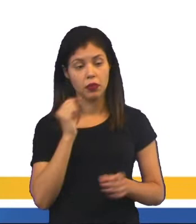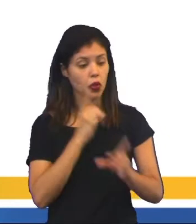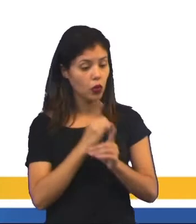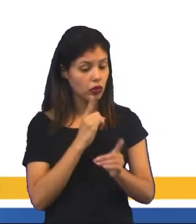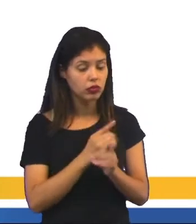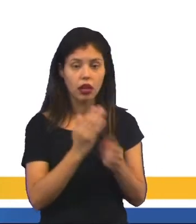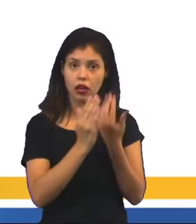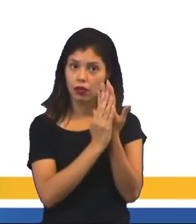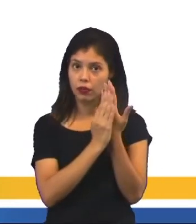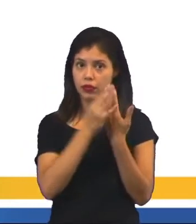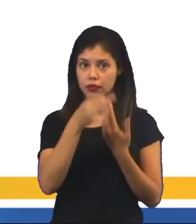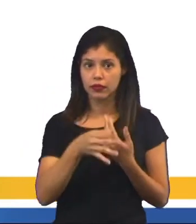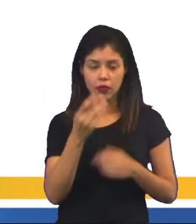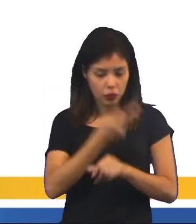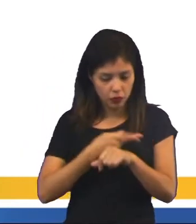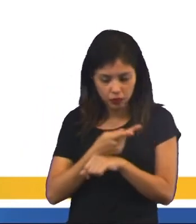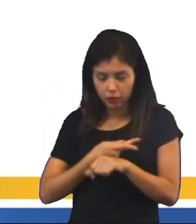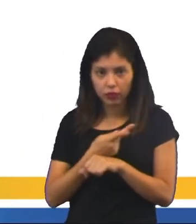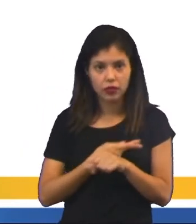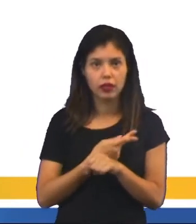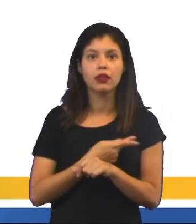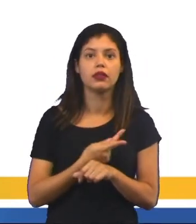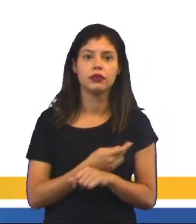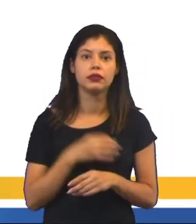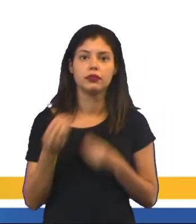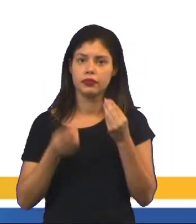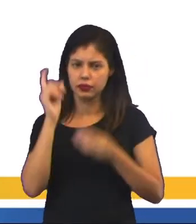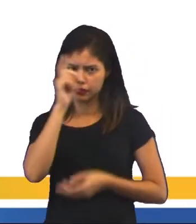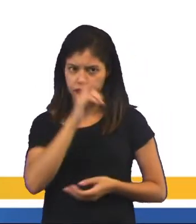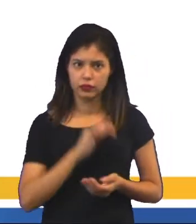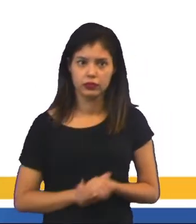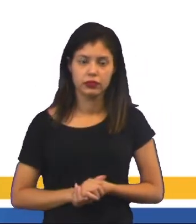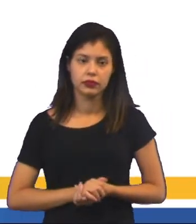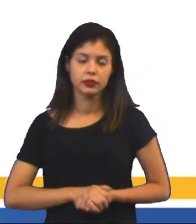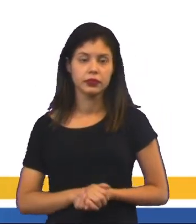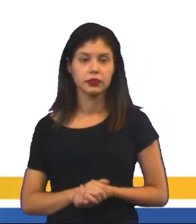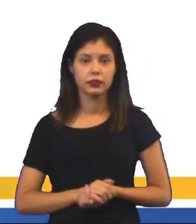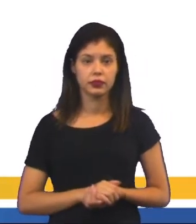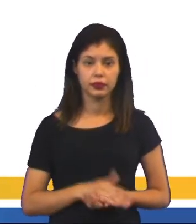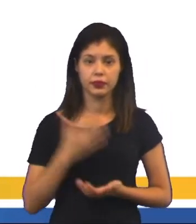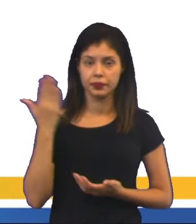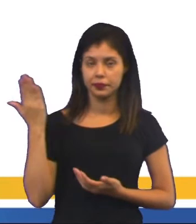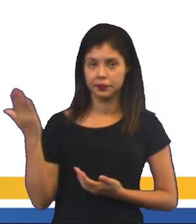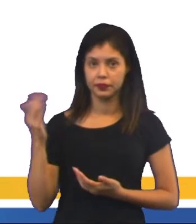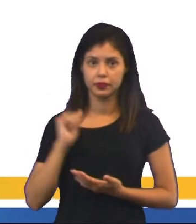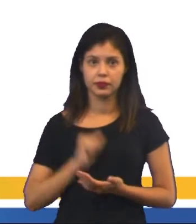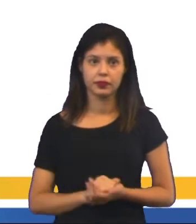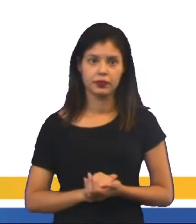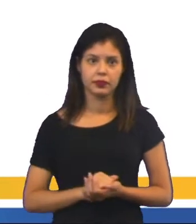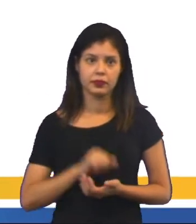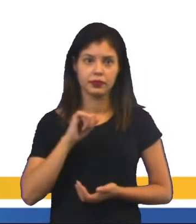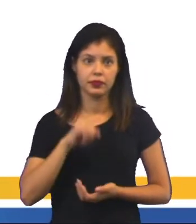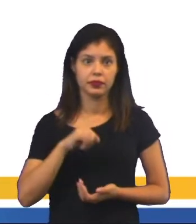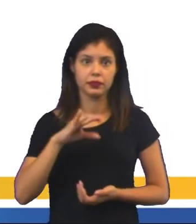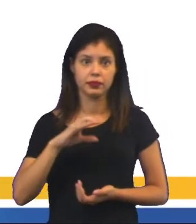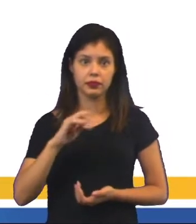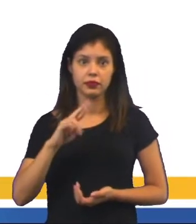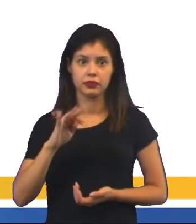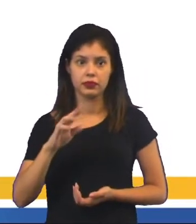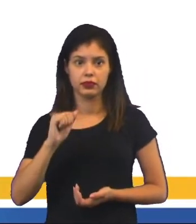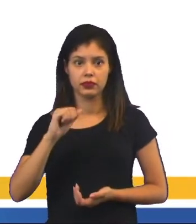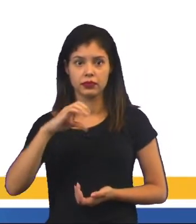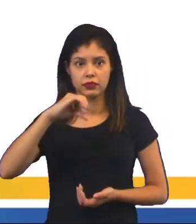achar a capinha certa, senão ele vai ficar procurando, procurando e com mais dificuldade. Então, esse daí era o Micro Ataque